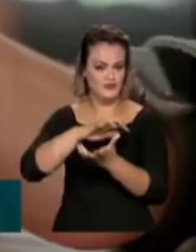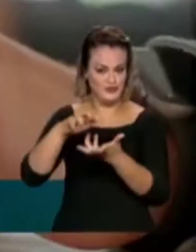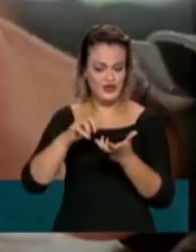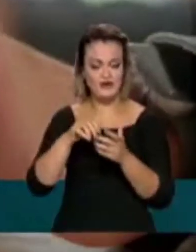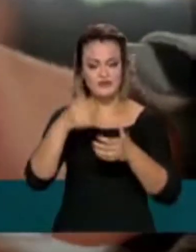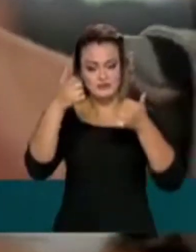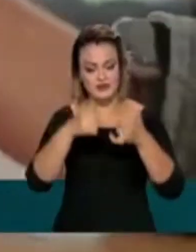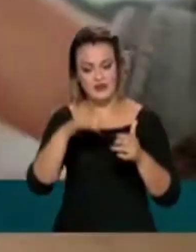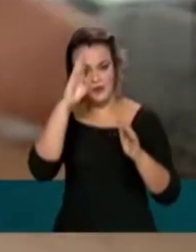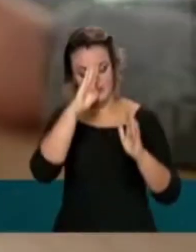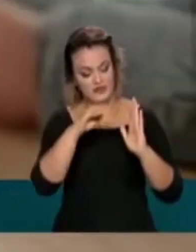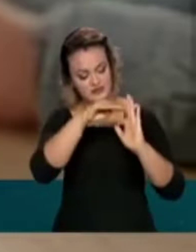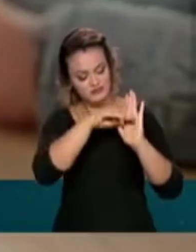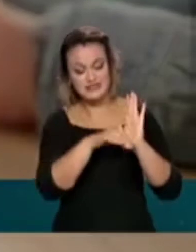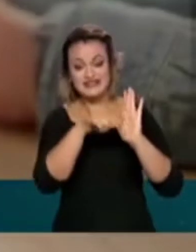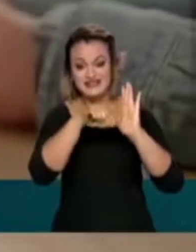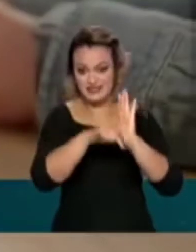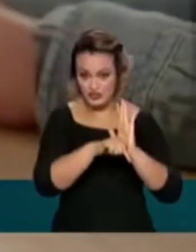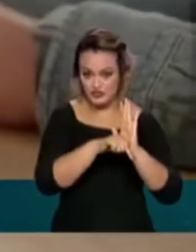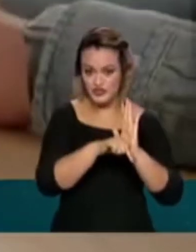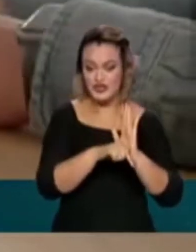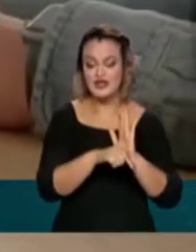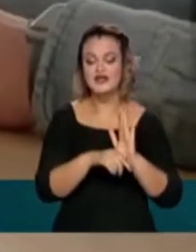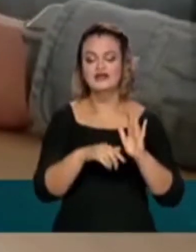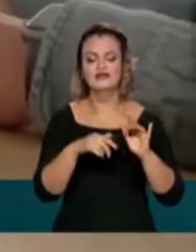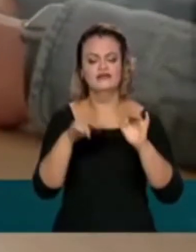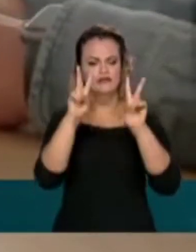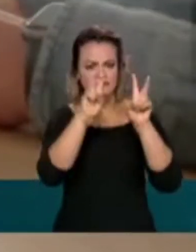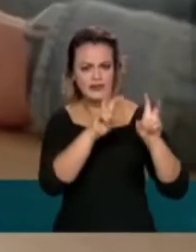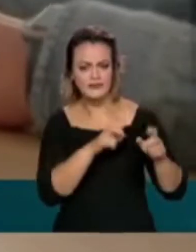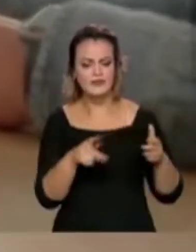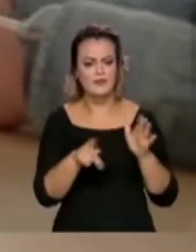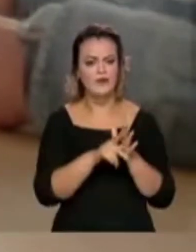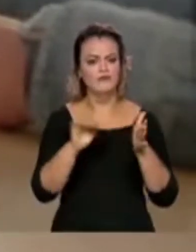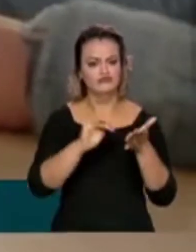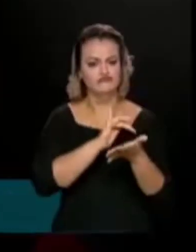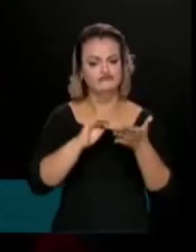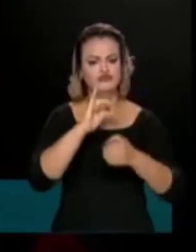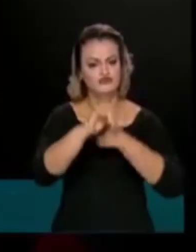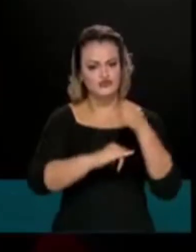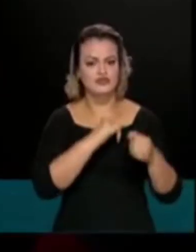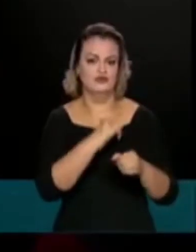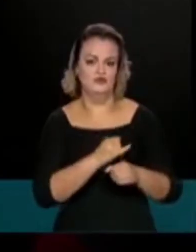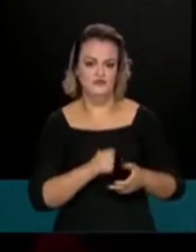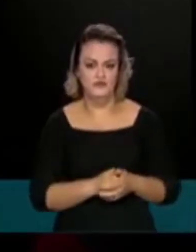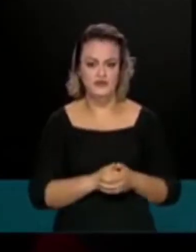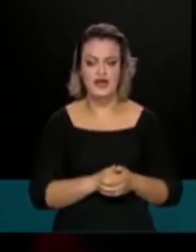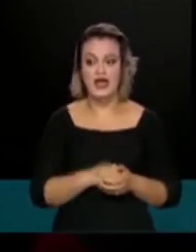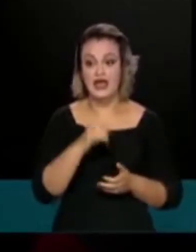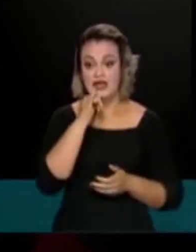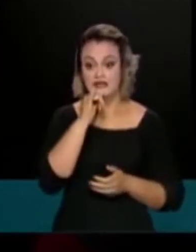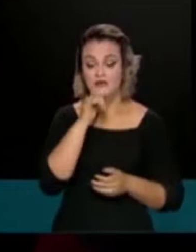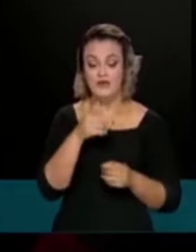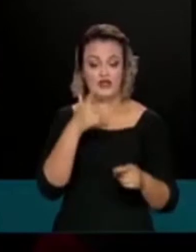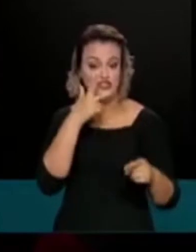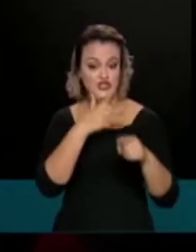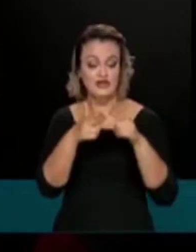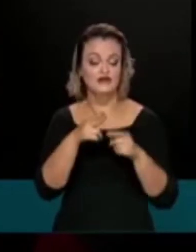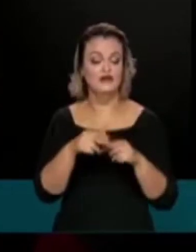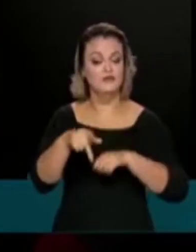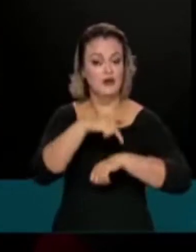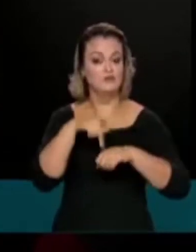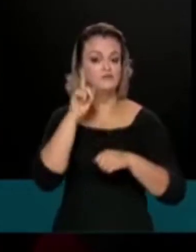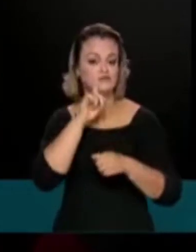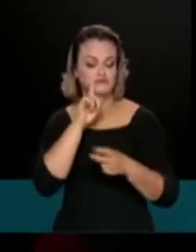lugar no ranking entre todos os países quando o assunto é digitalização. Estamos à frente, inclusive, dos Estados